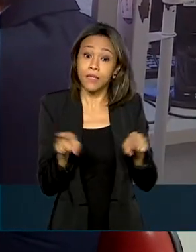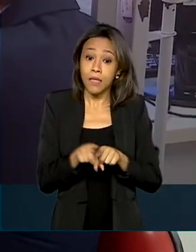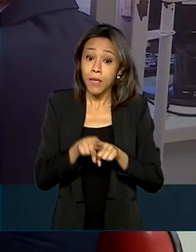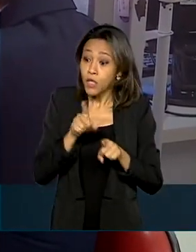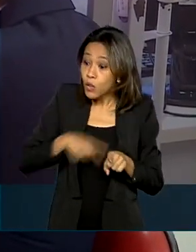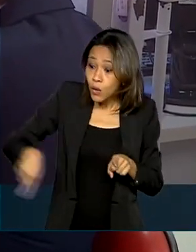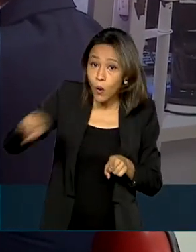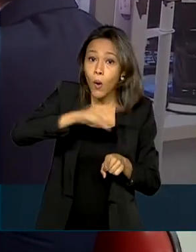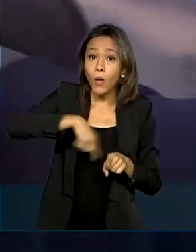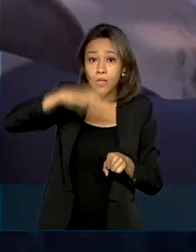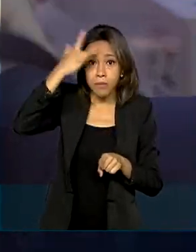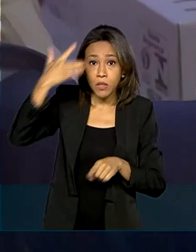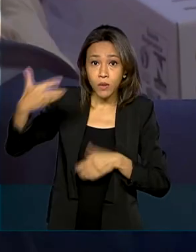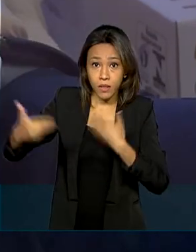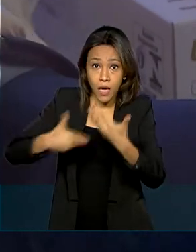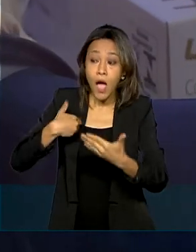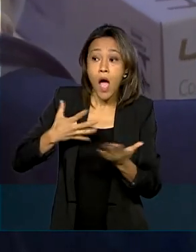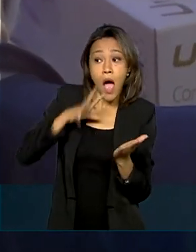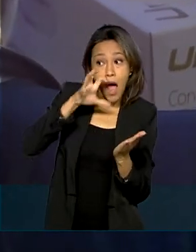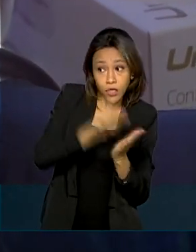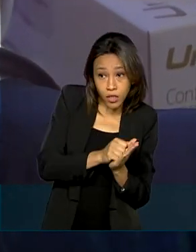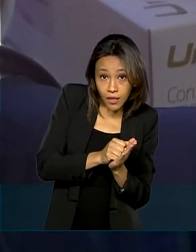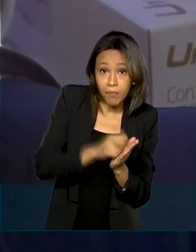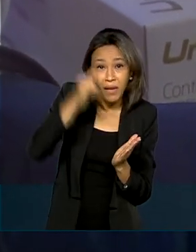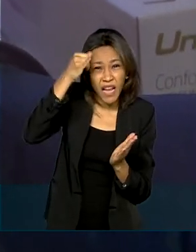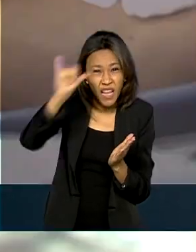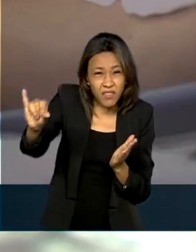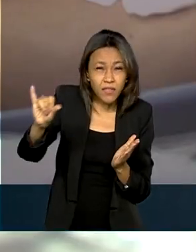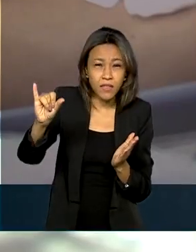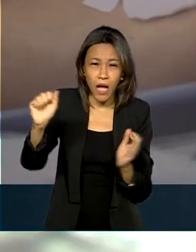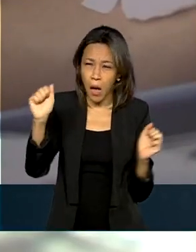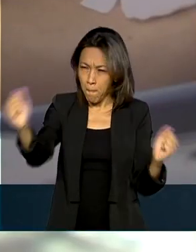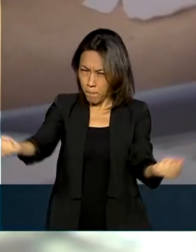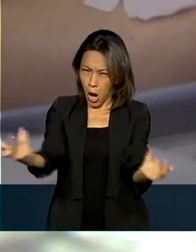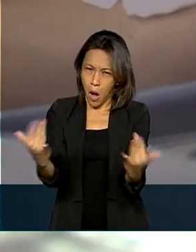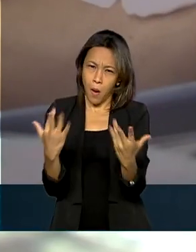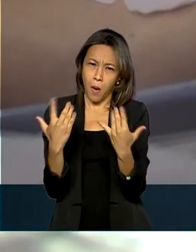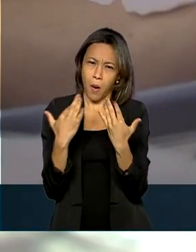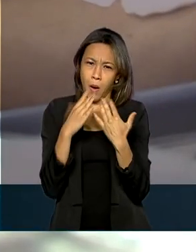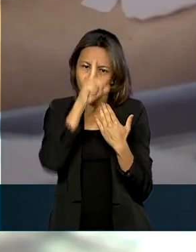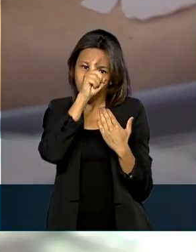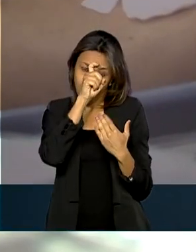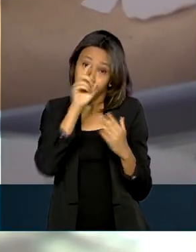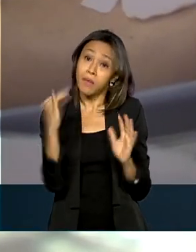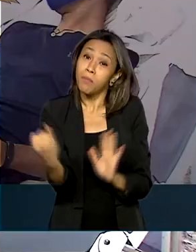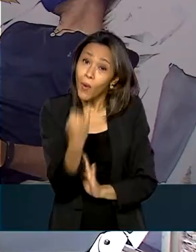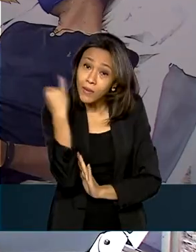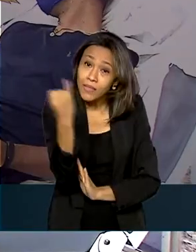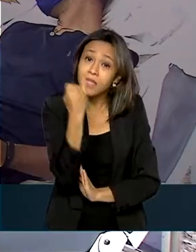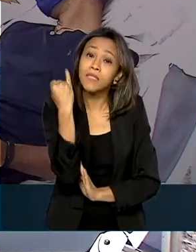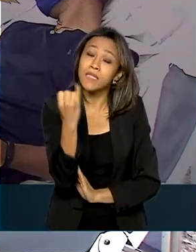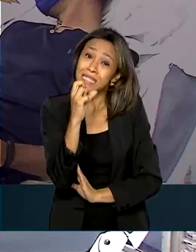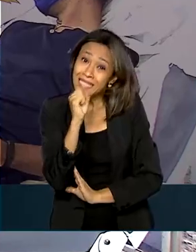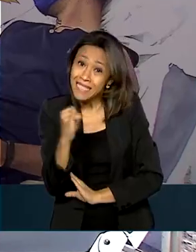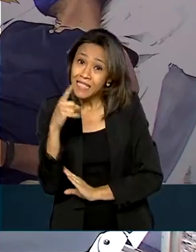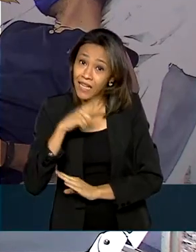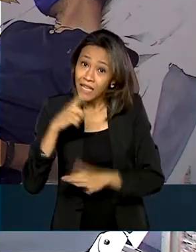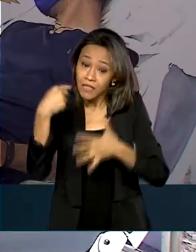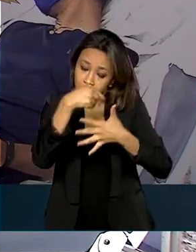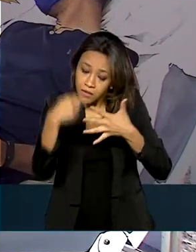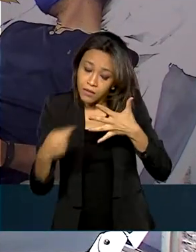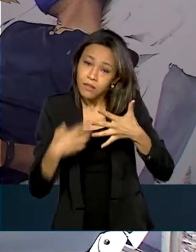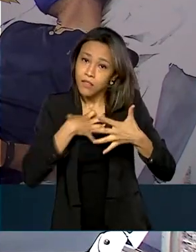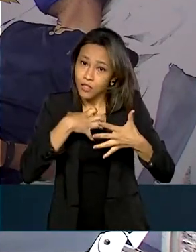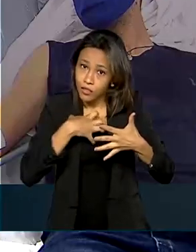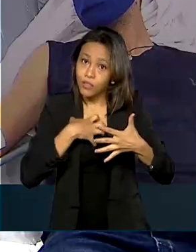todos os atendimentos são agendados para evitar aglomeração. É importante que o voluntário informe se tem sintomas da